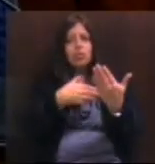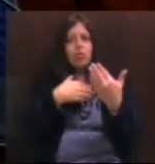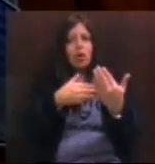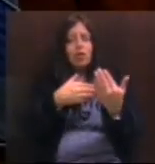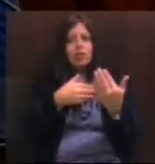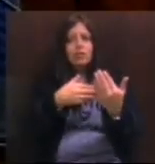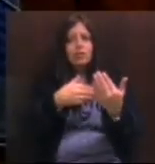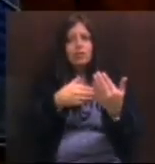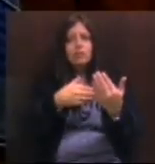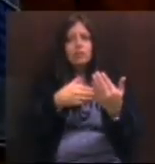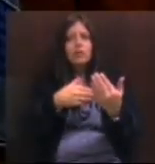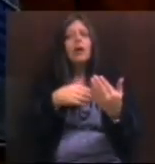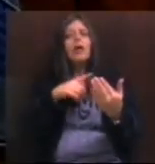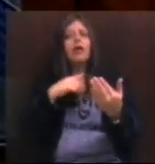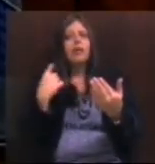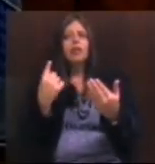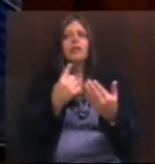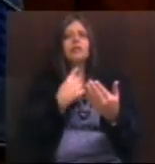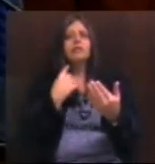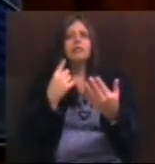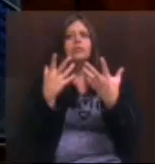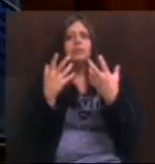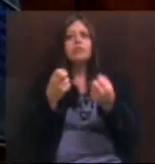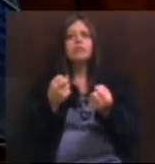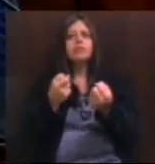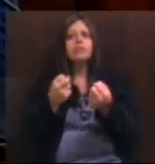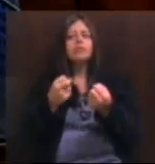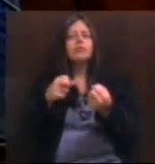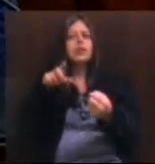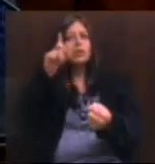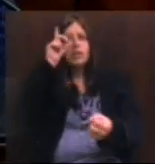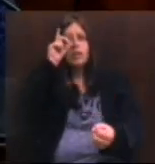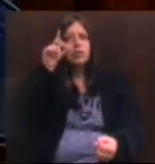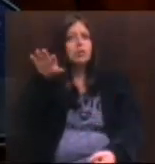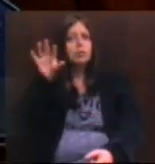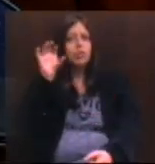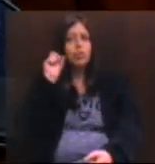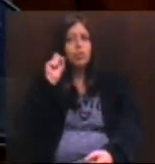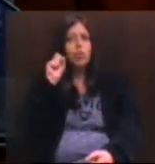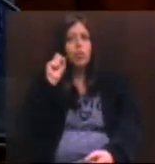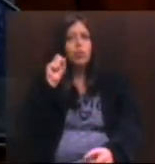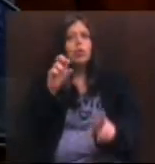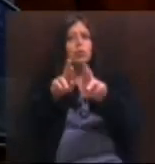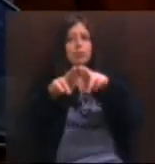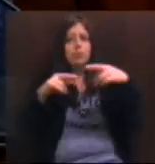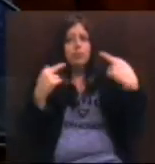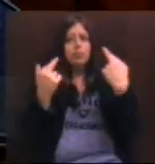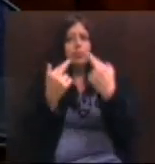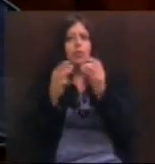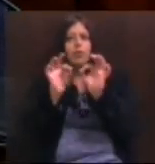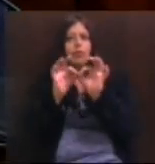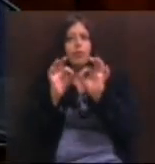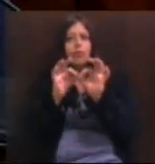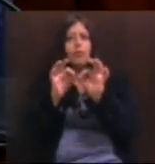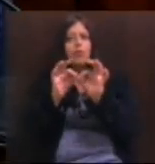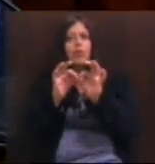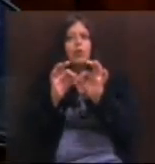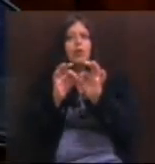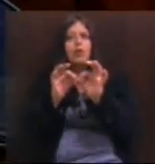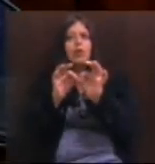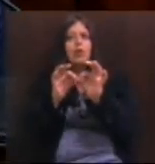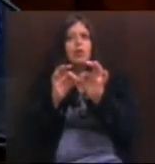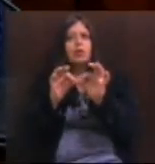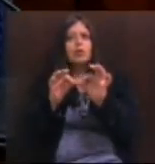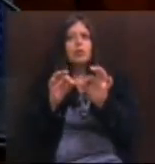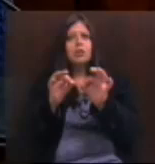pactuação é que nós queremos que Dilma escute num grande plebiscito realizado nas eleições municipais que